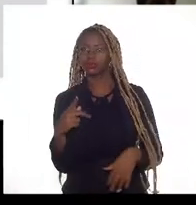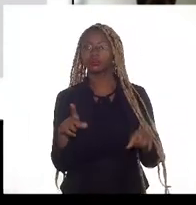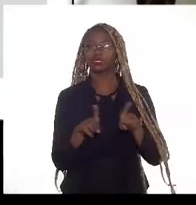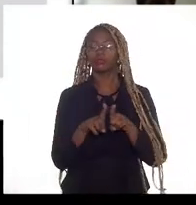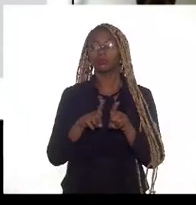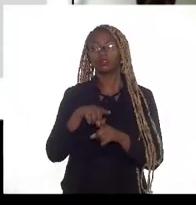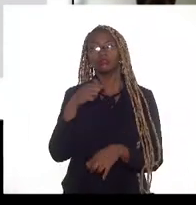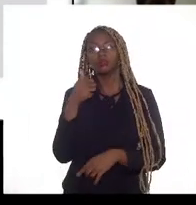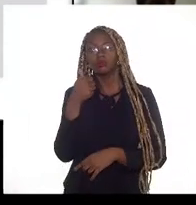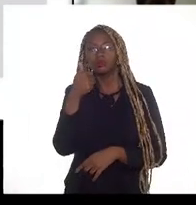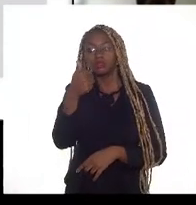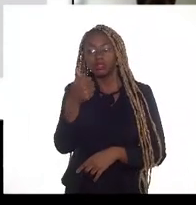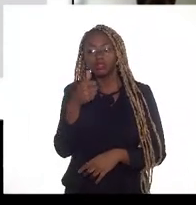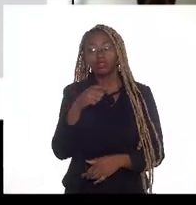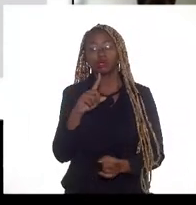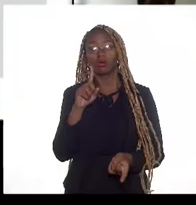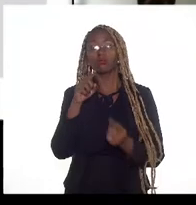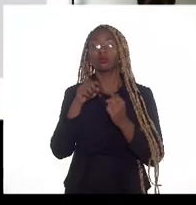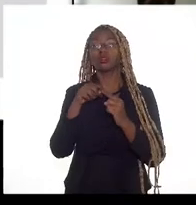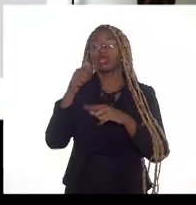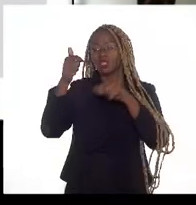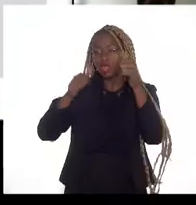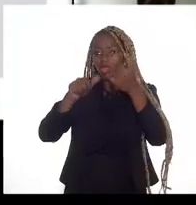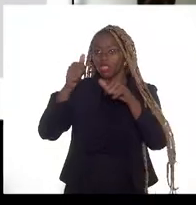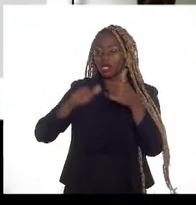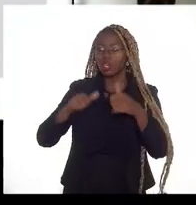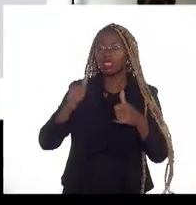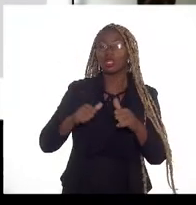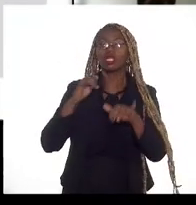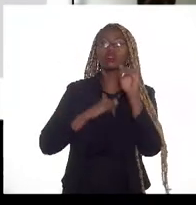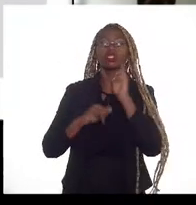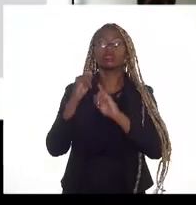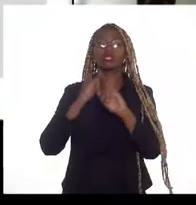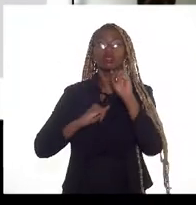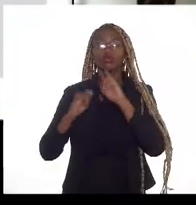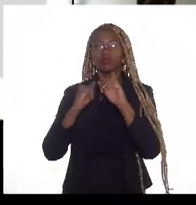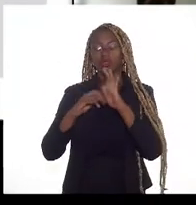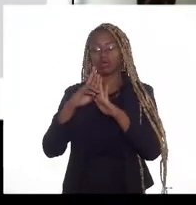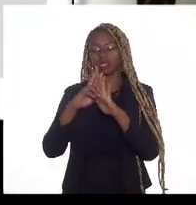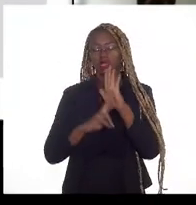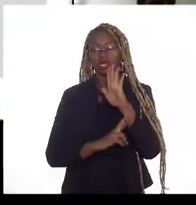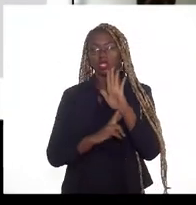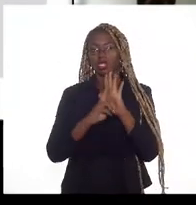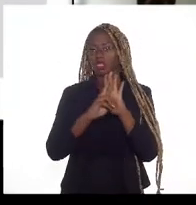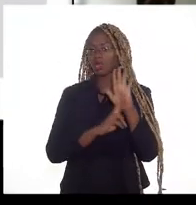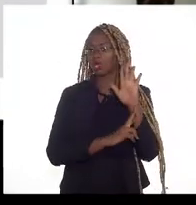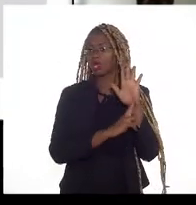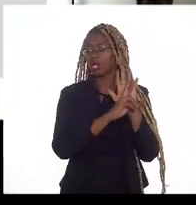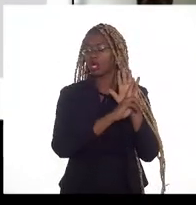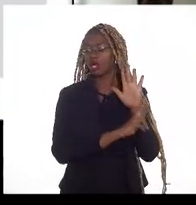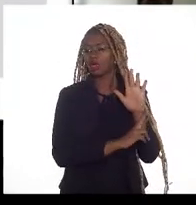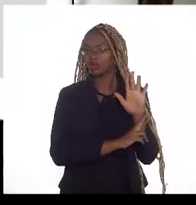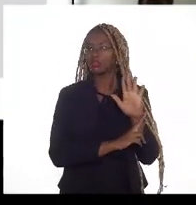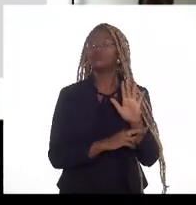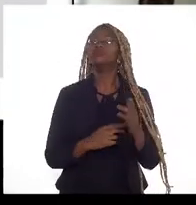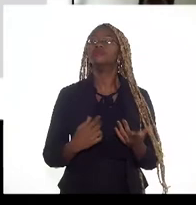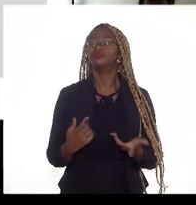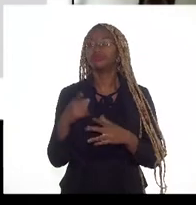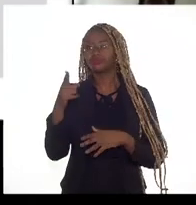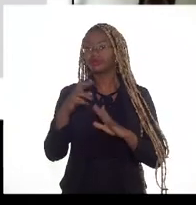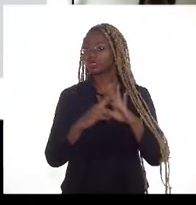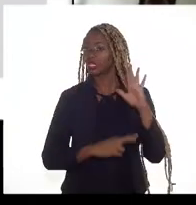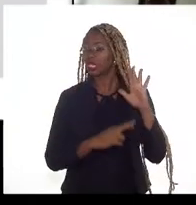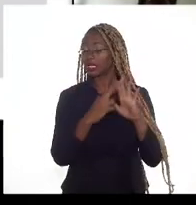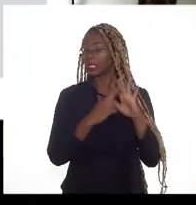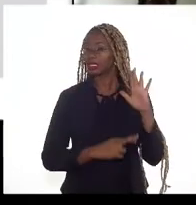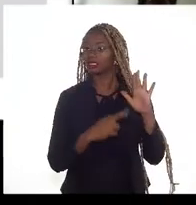com base na análise dos dados, dos relatórios, os relatórios, eles devem seguir,